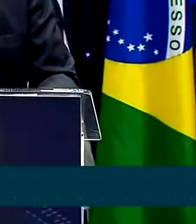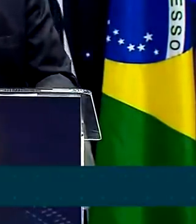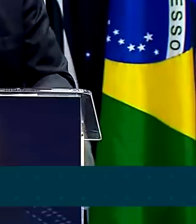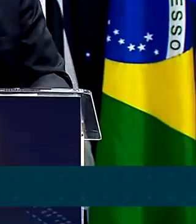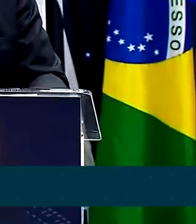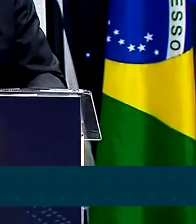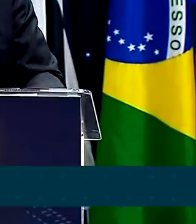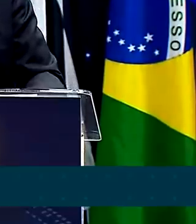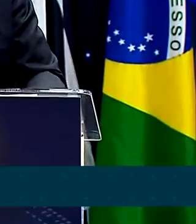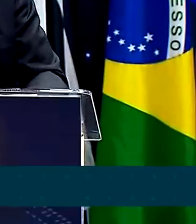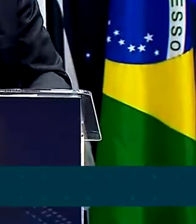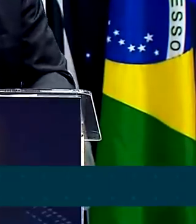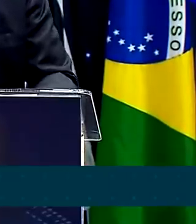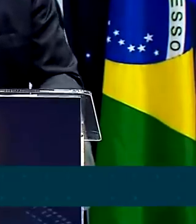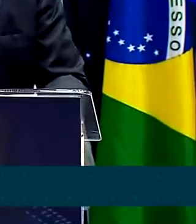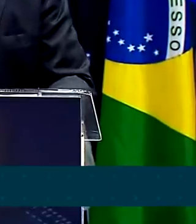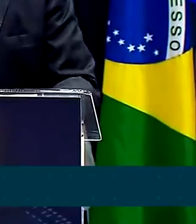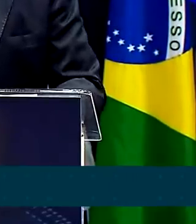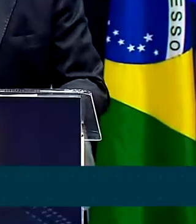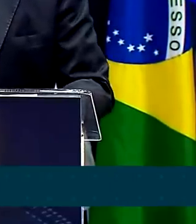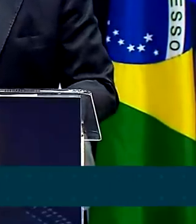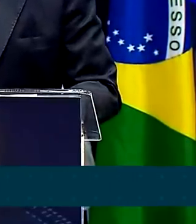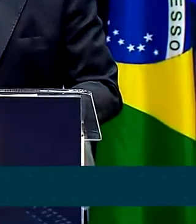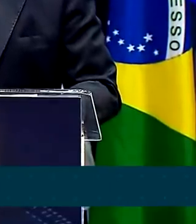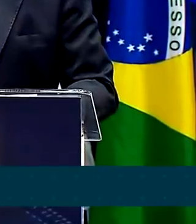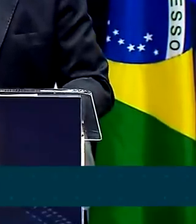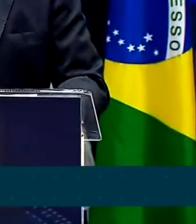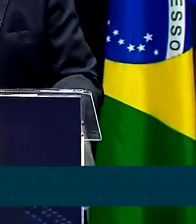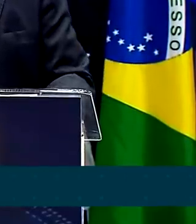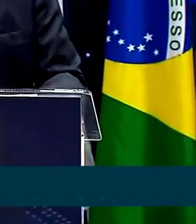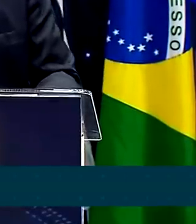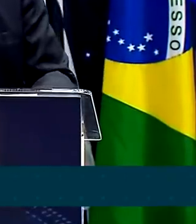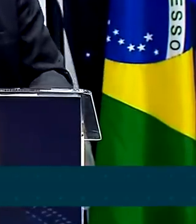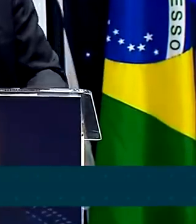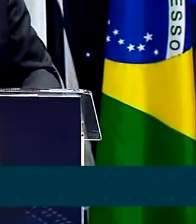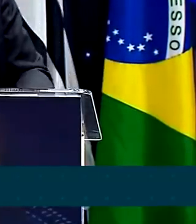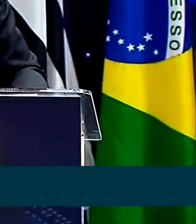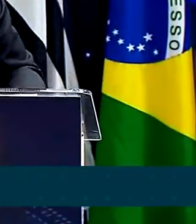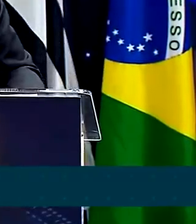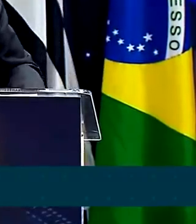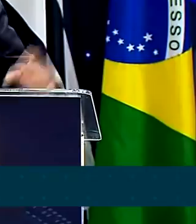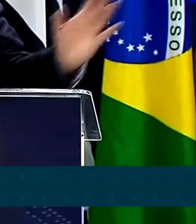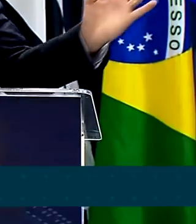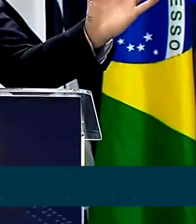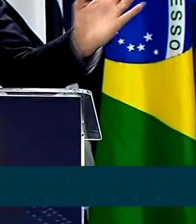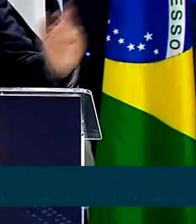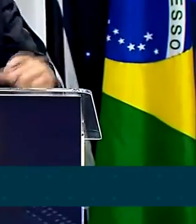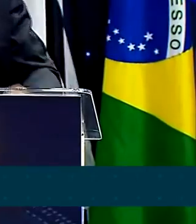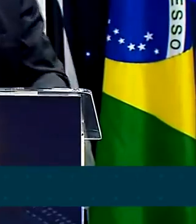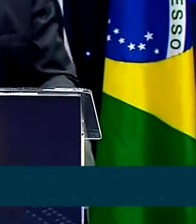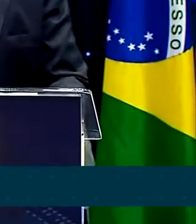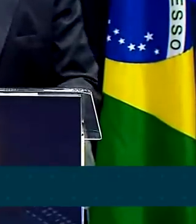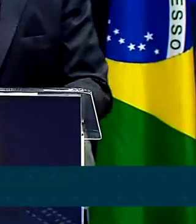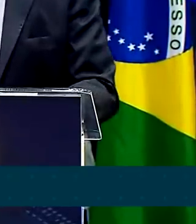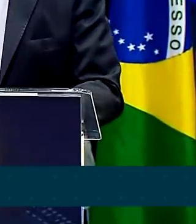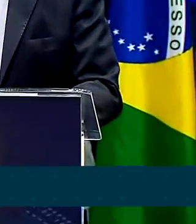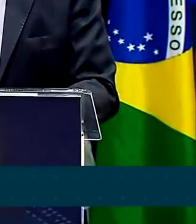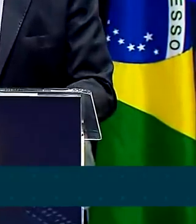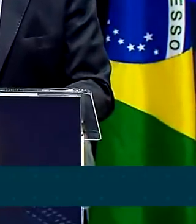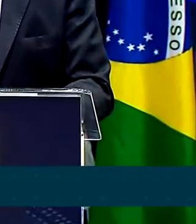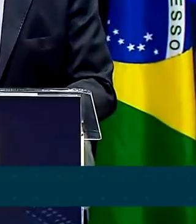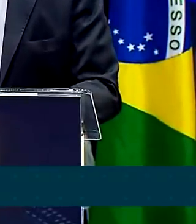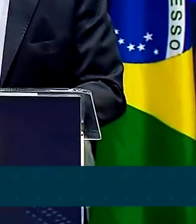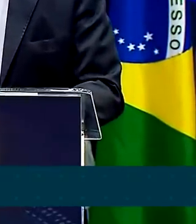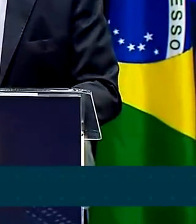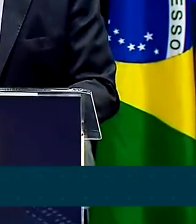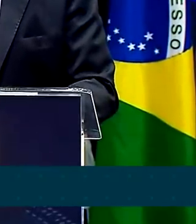realmente, podemos buscar a independência da nossa nação. Porque temos, quando fala-se em vales do